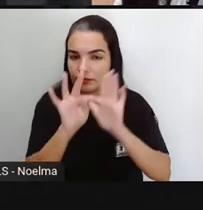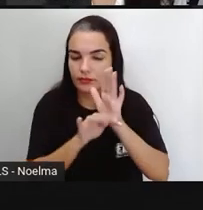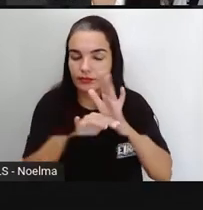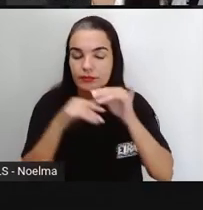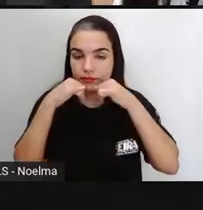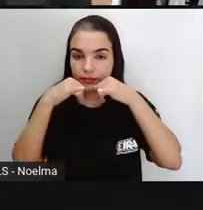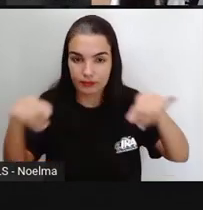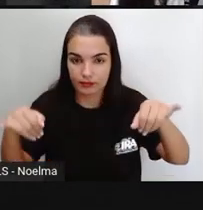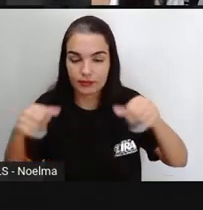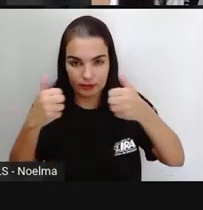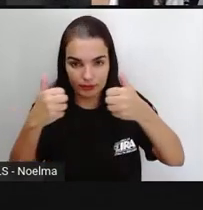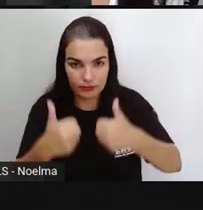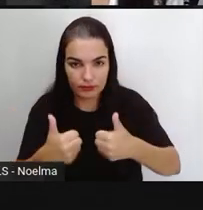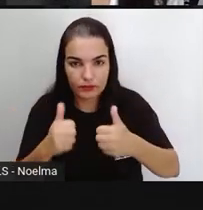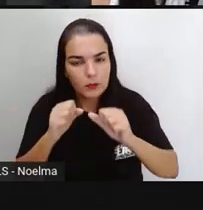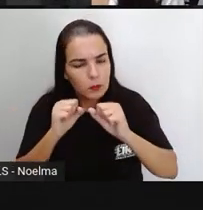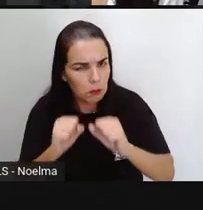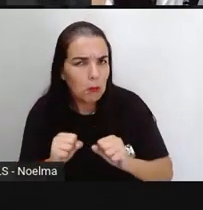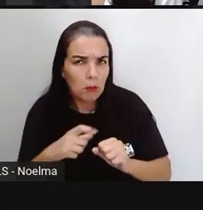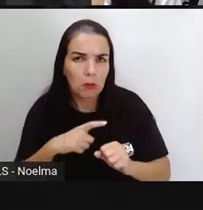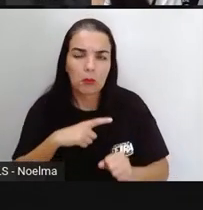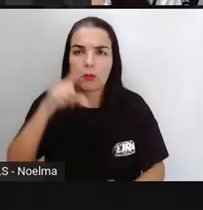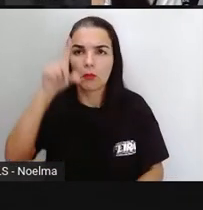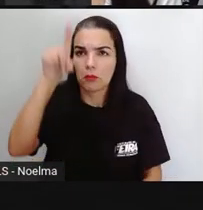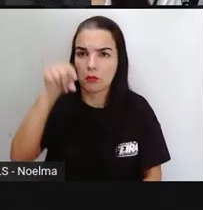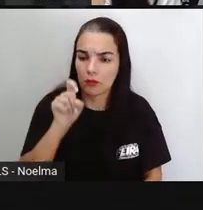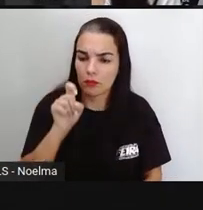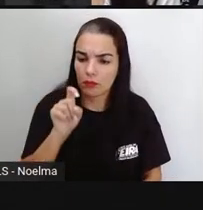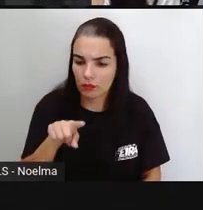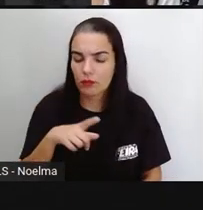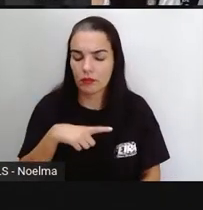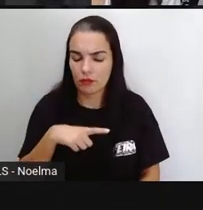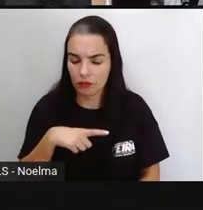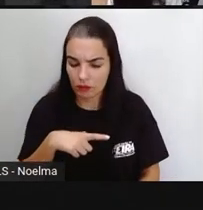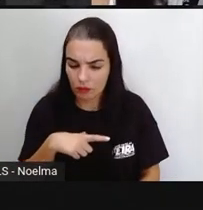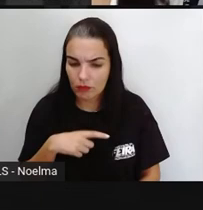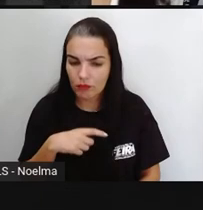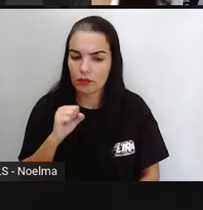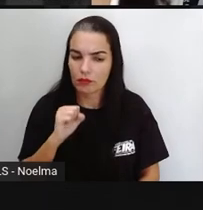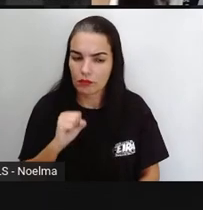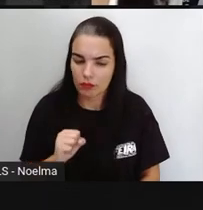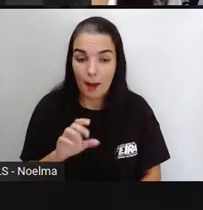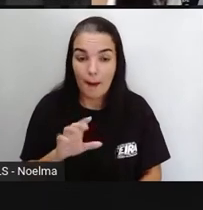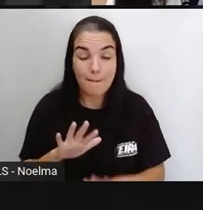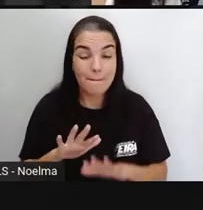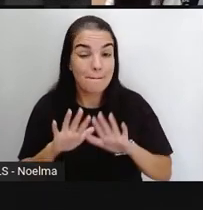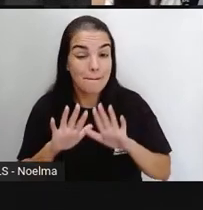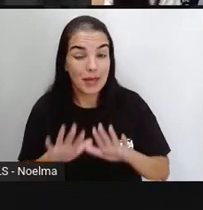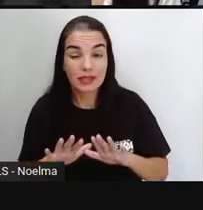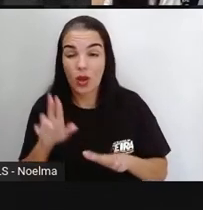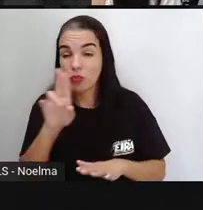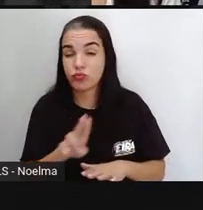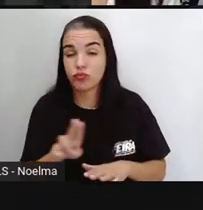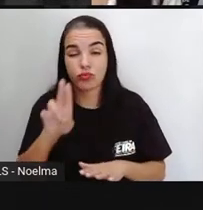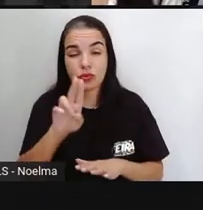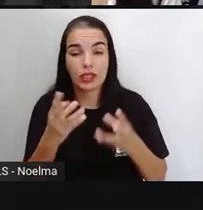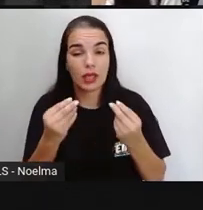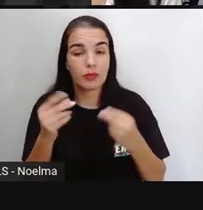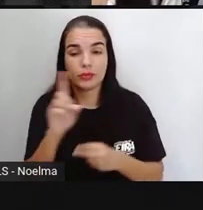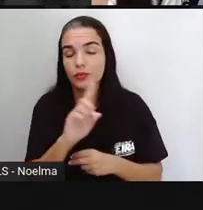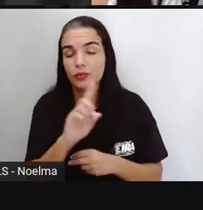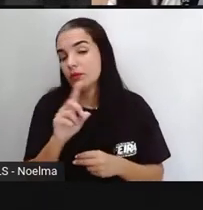Então pode existir a exclamação e pode existir a interrogação mas não vai ser uma pontuação muito presente